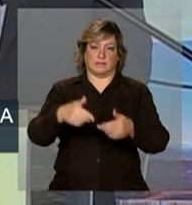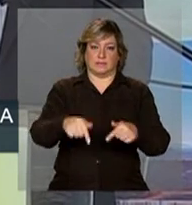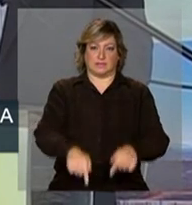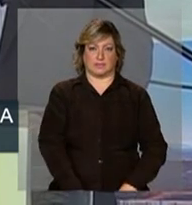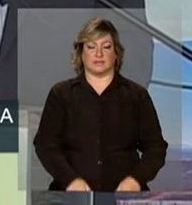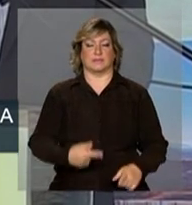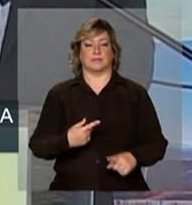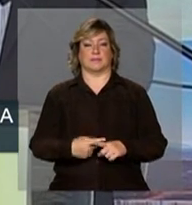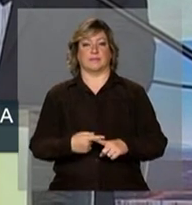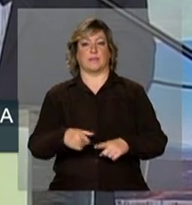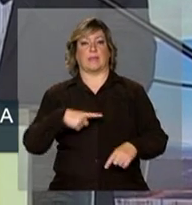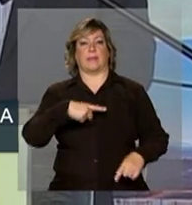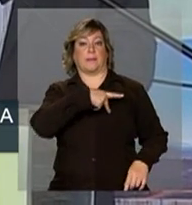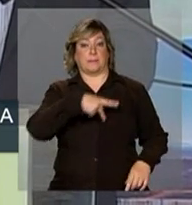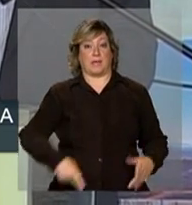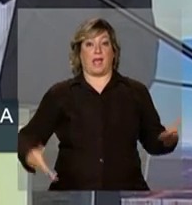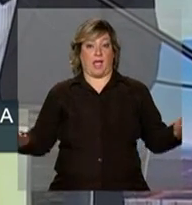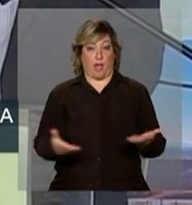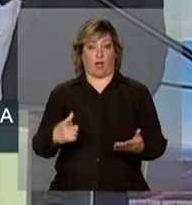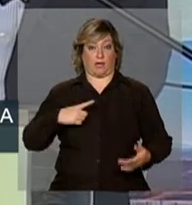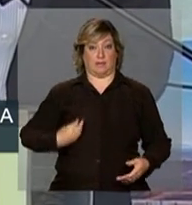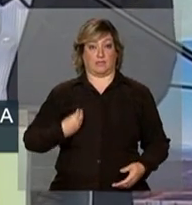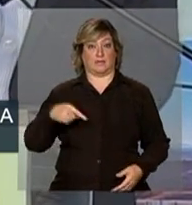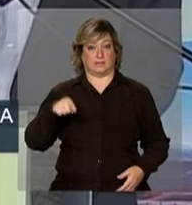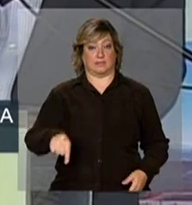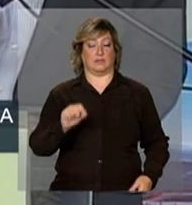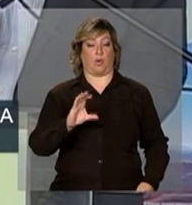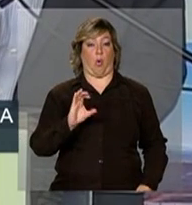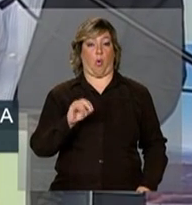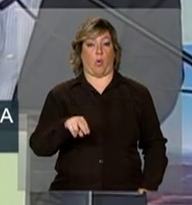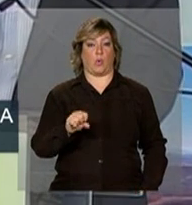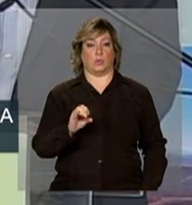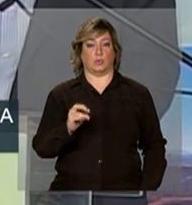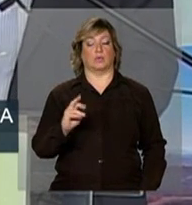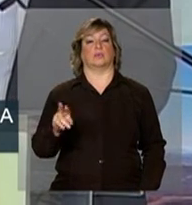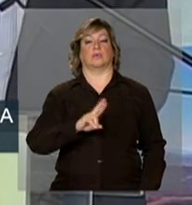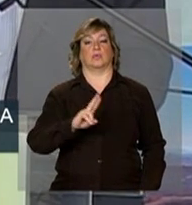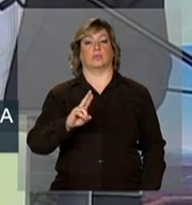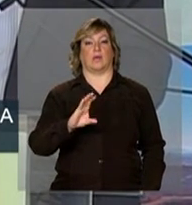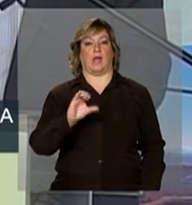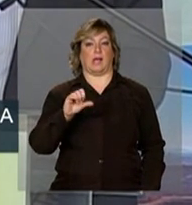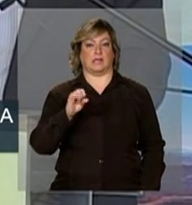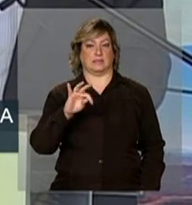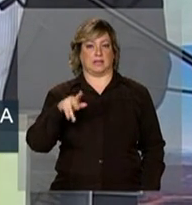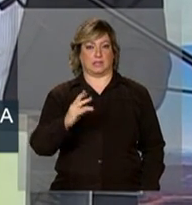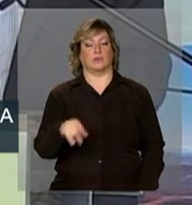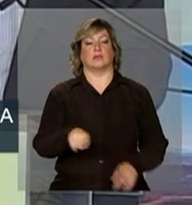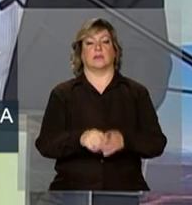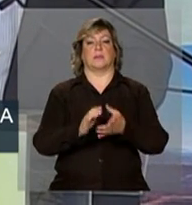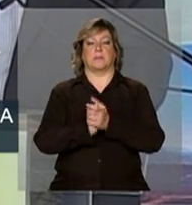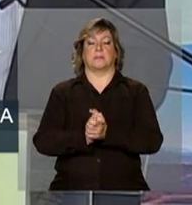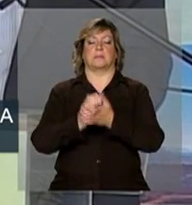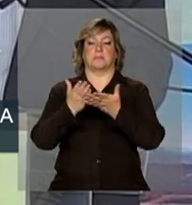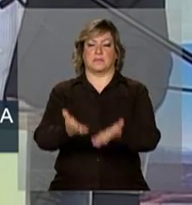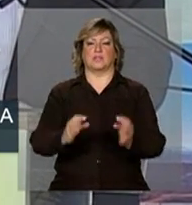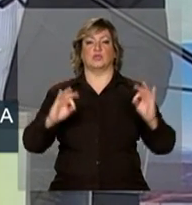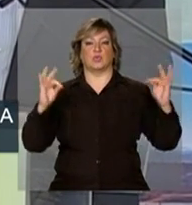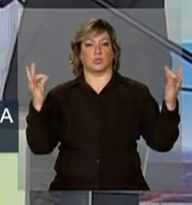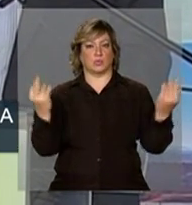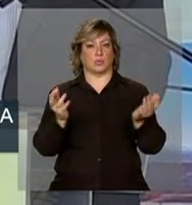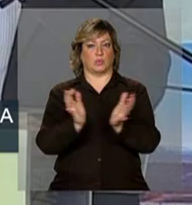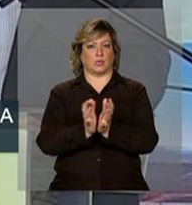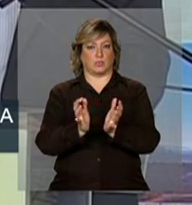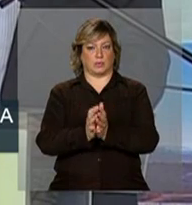Ao presidente atual do consórcio, Carlos Castanho, em nome do qual eu parabenizo toda a diretoria do SEST e da Tractebel Energia.